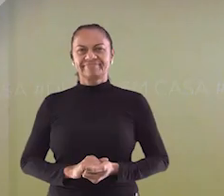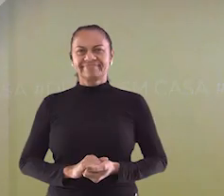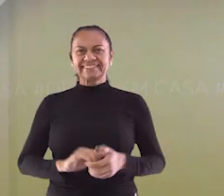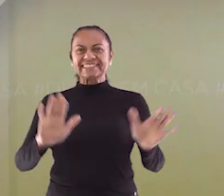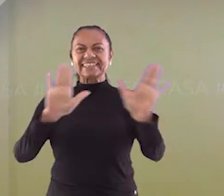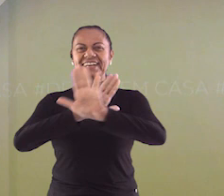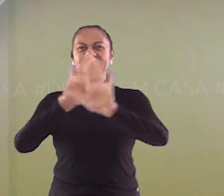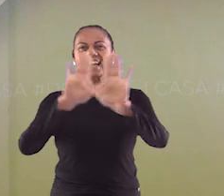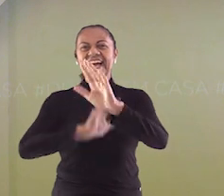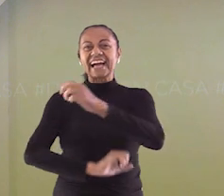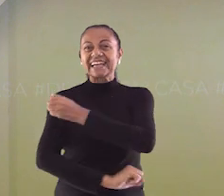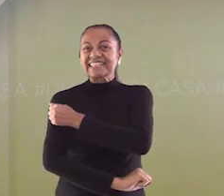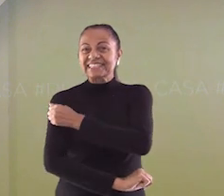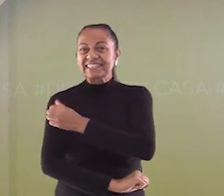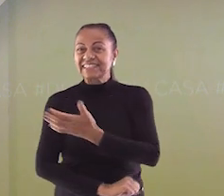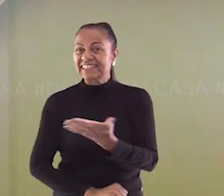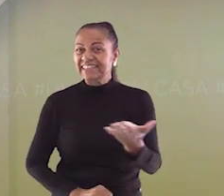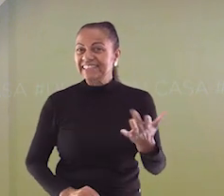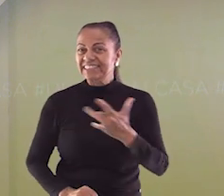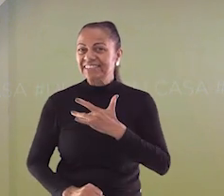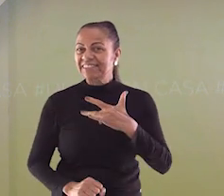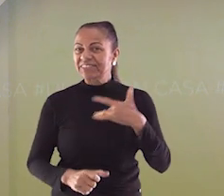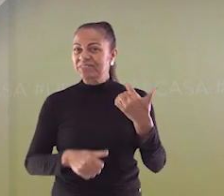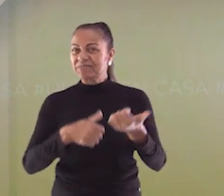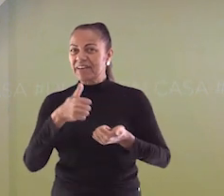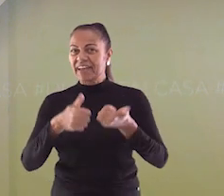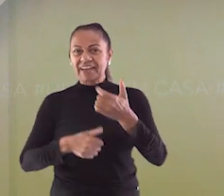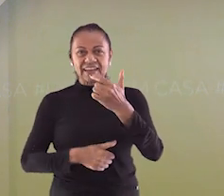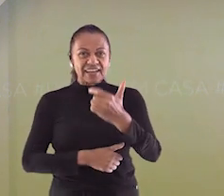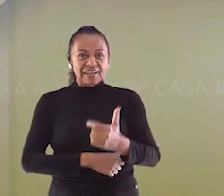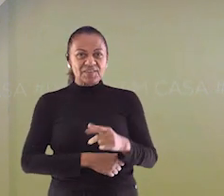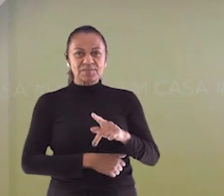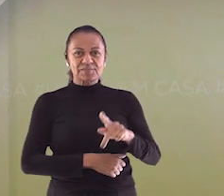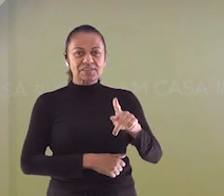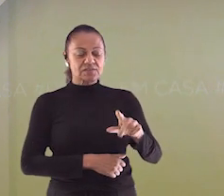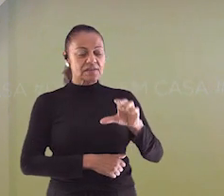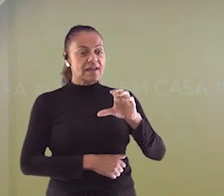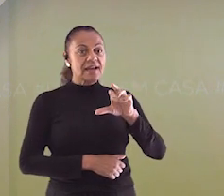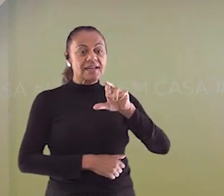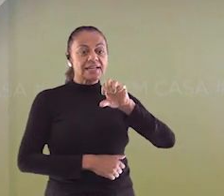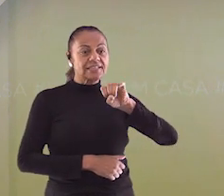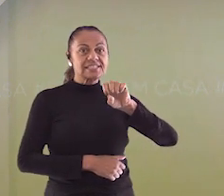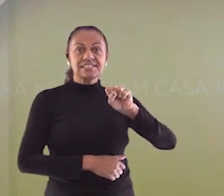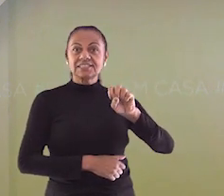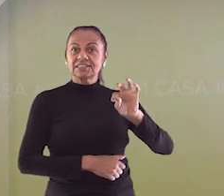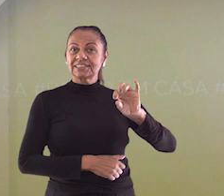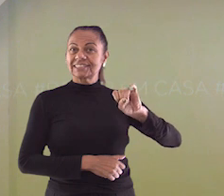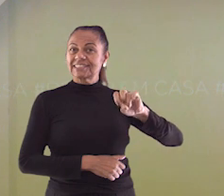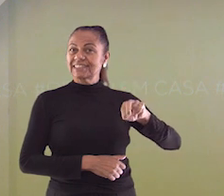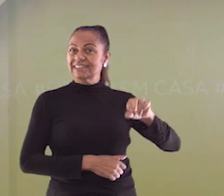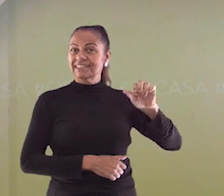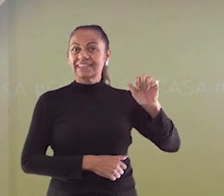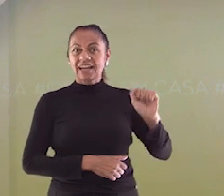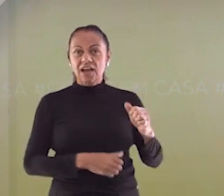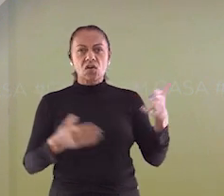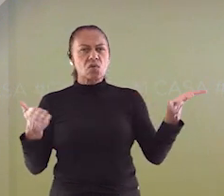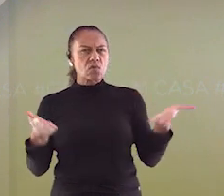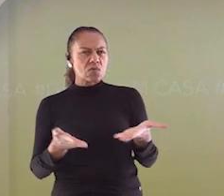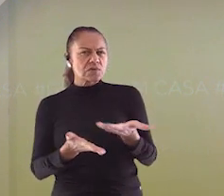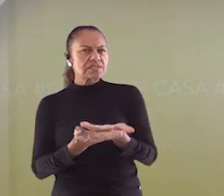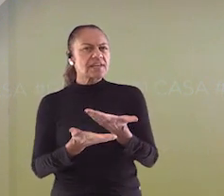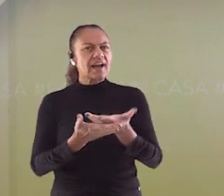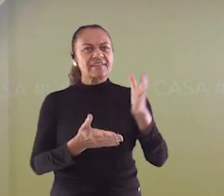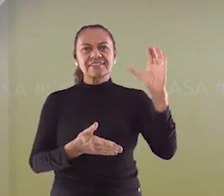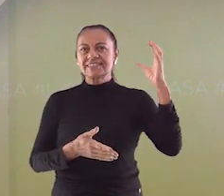Olá estudantes, tudo bem com vocês? Eu sou a professora Cristina Santos e hoje teremos uma aula de ciência